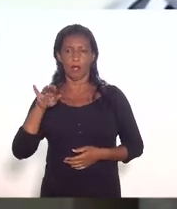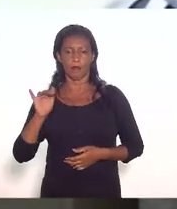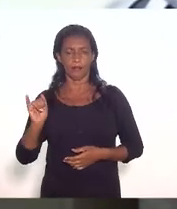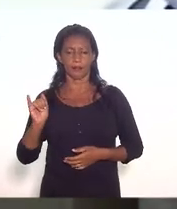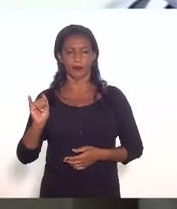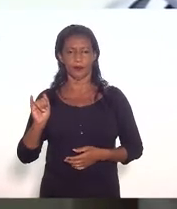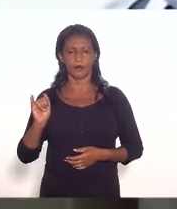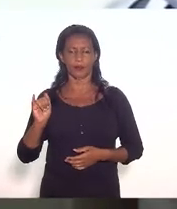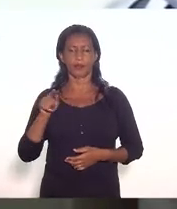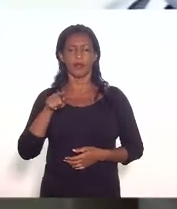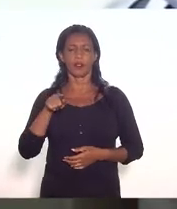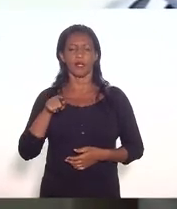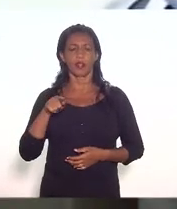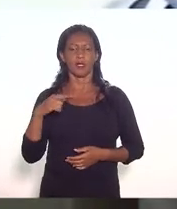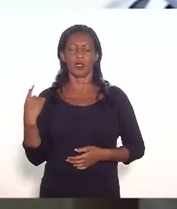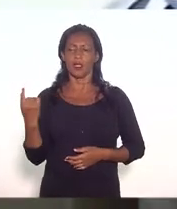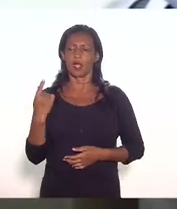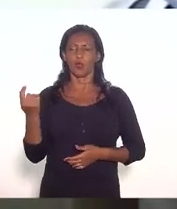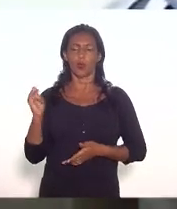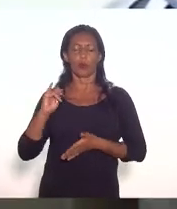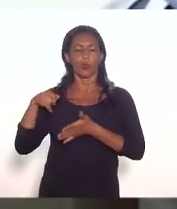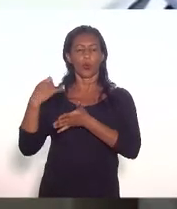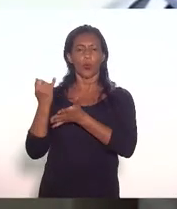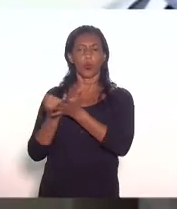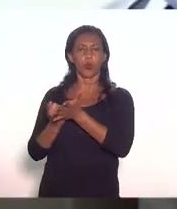a isonomia tributária